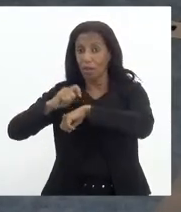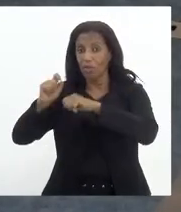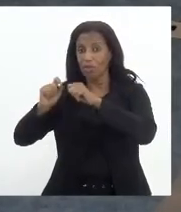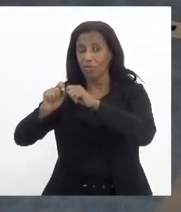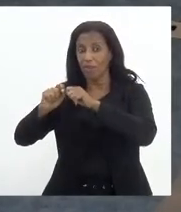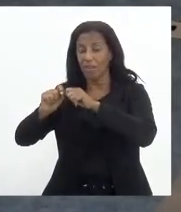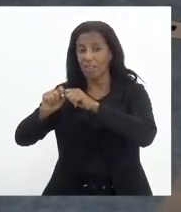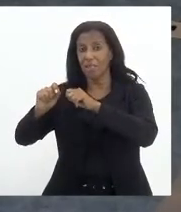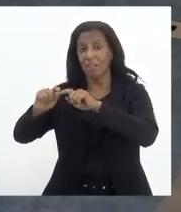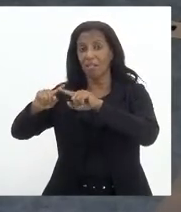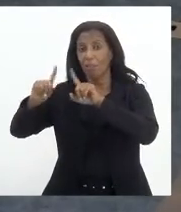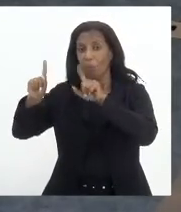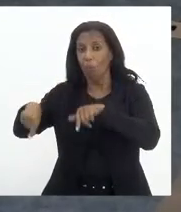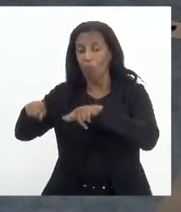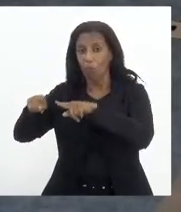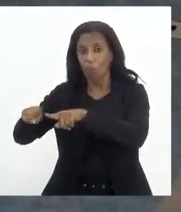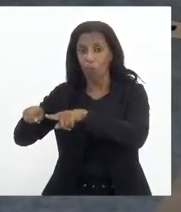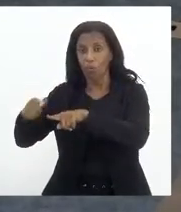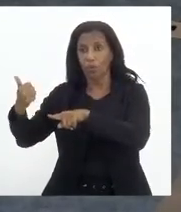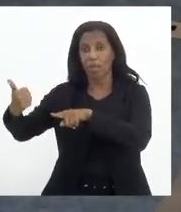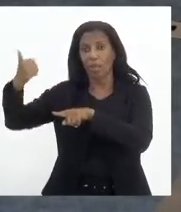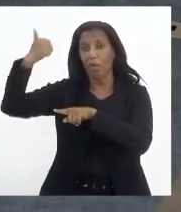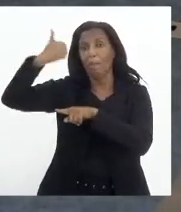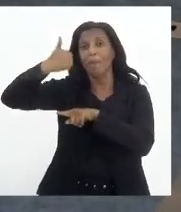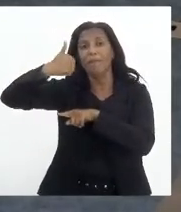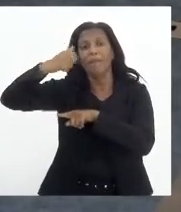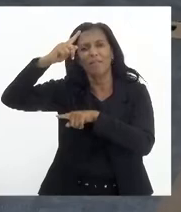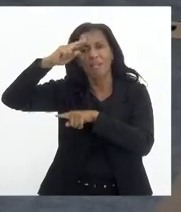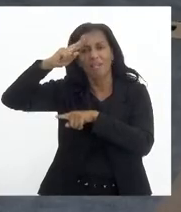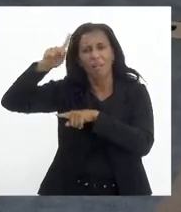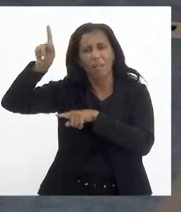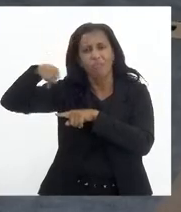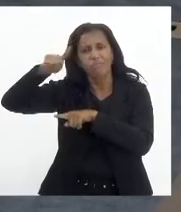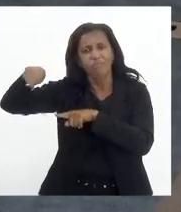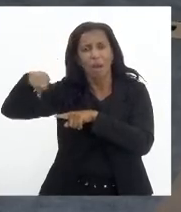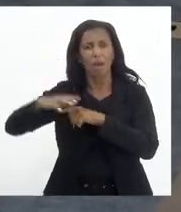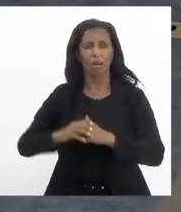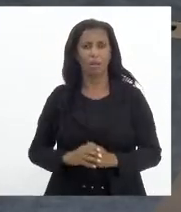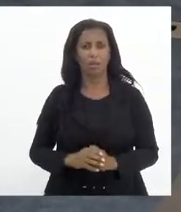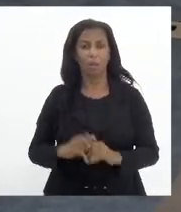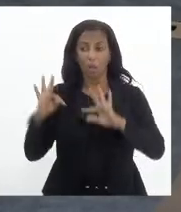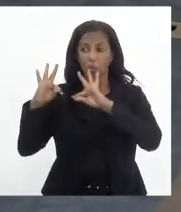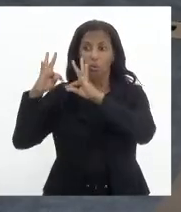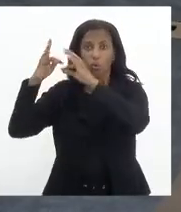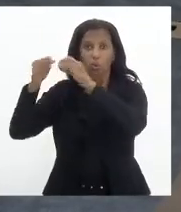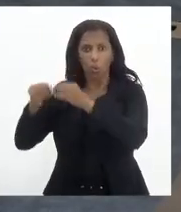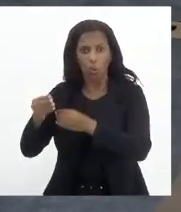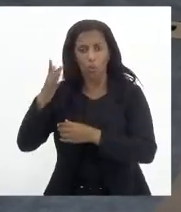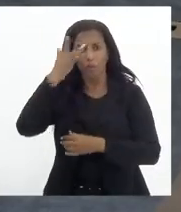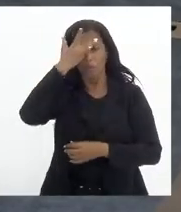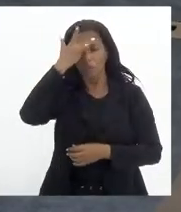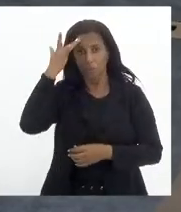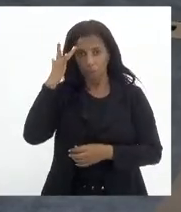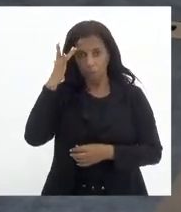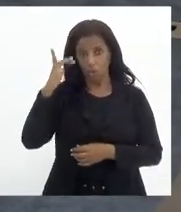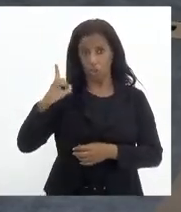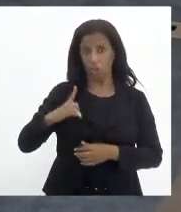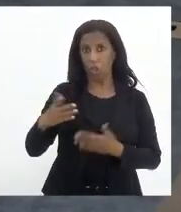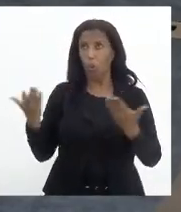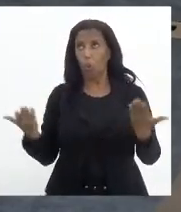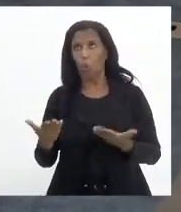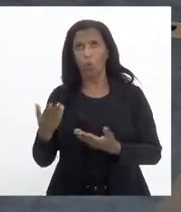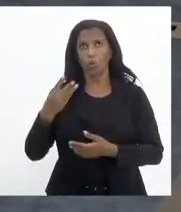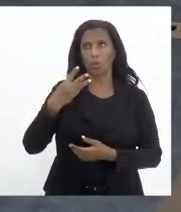especifica o período, que é o primeiro, aquele que foi cancelado. Dessa feita, todos aqueles que têm 38